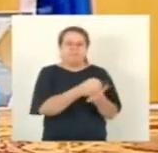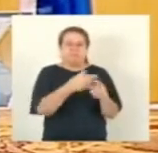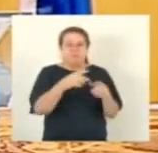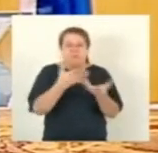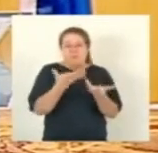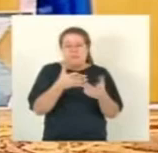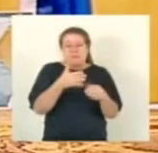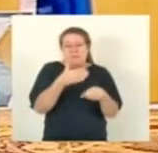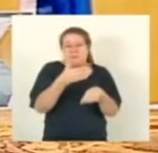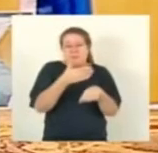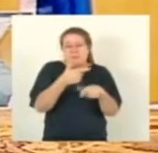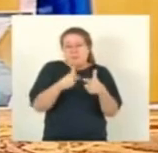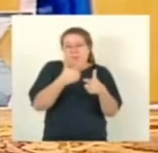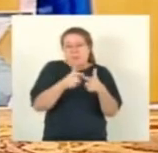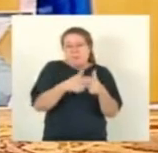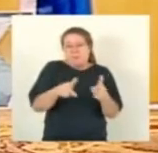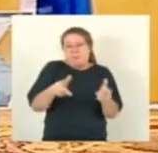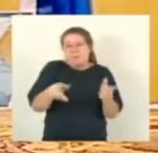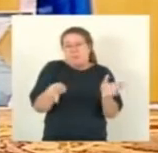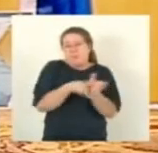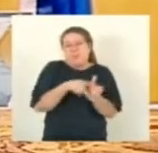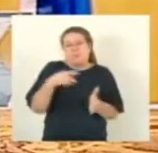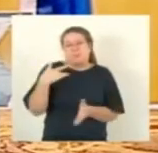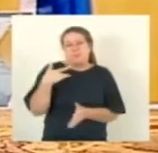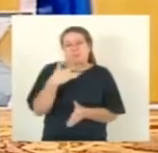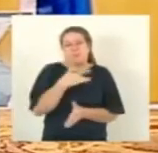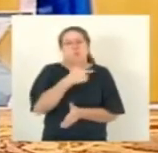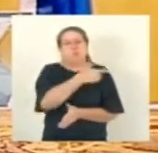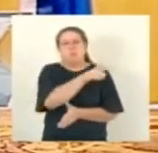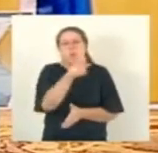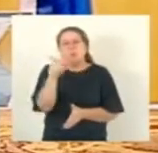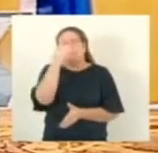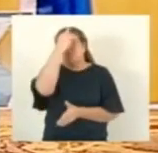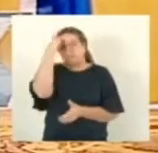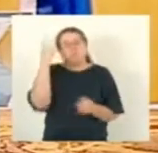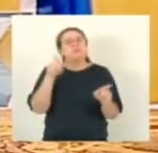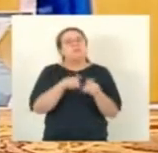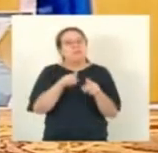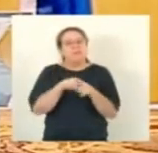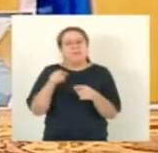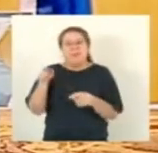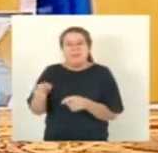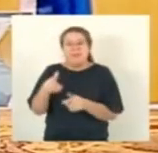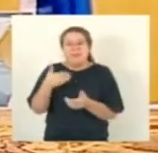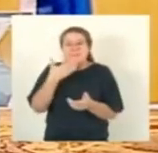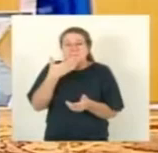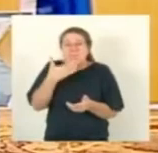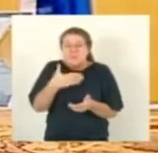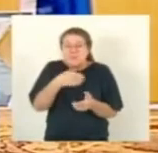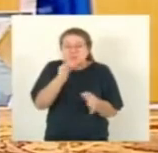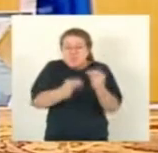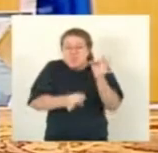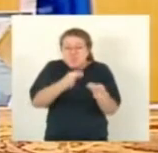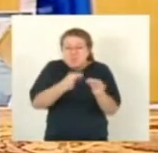de uma ação na justiça, diante do apelo ininterrupto dela conseguir essa medicação. Então,